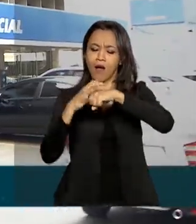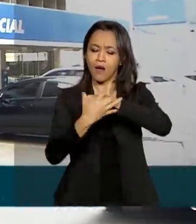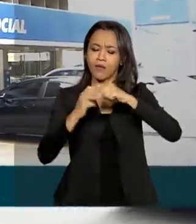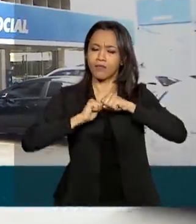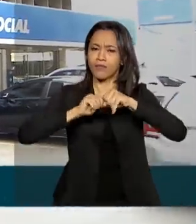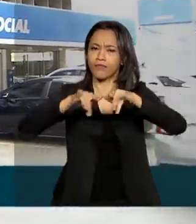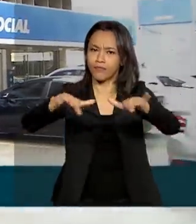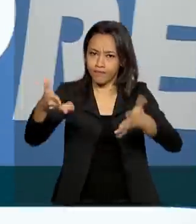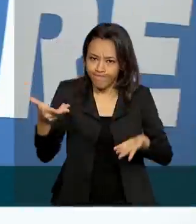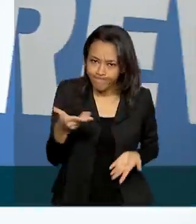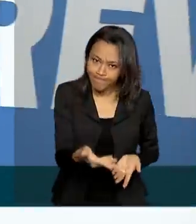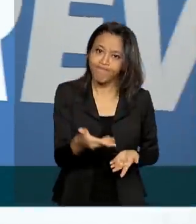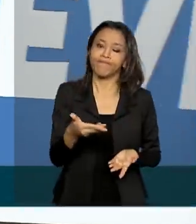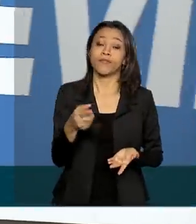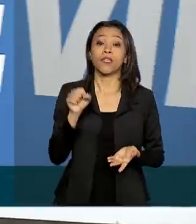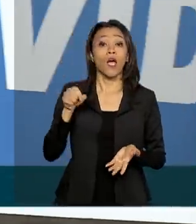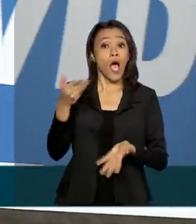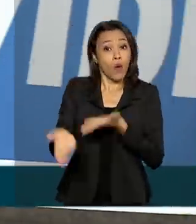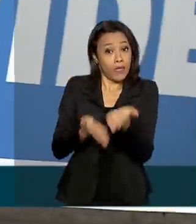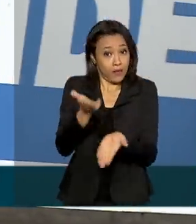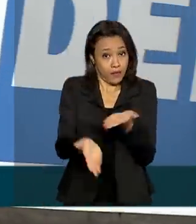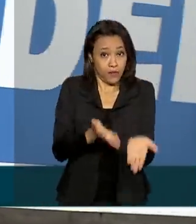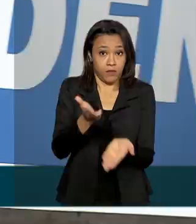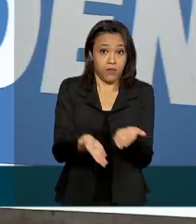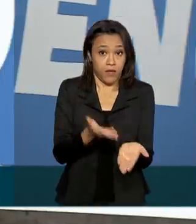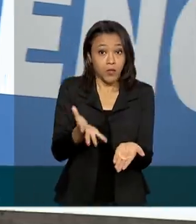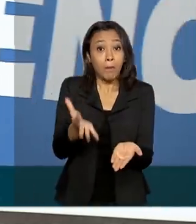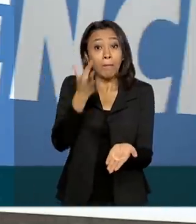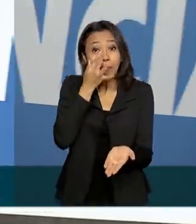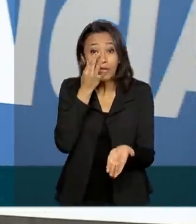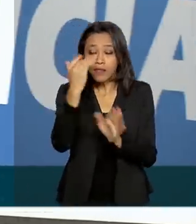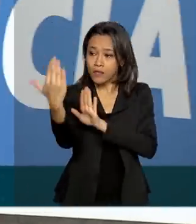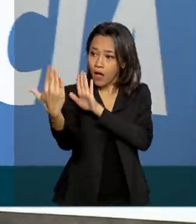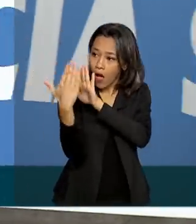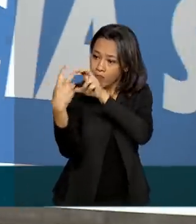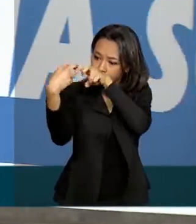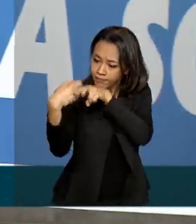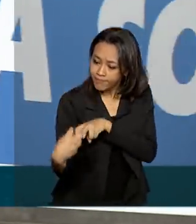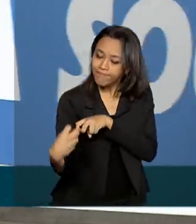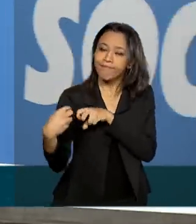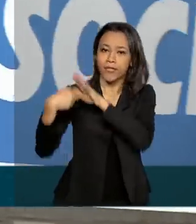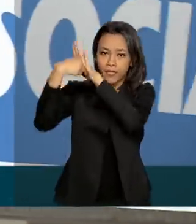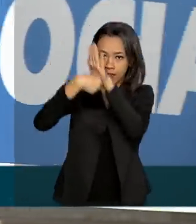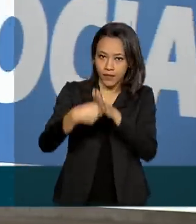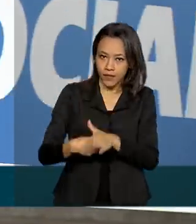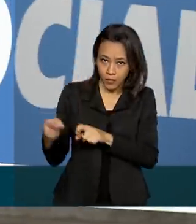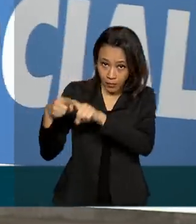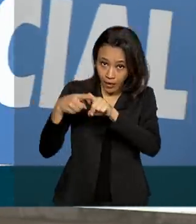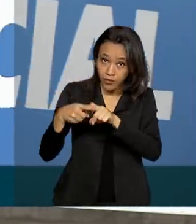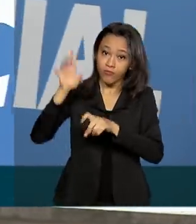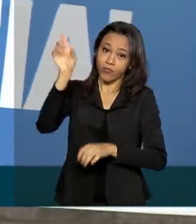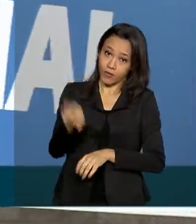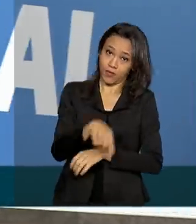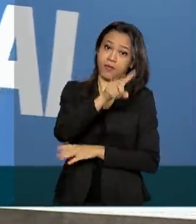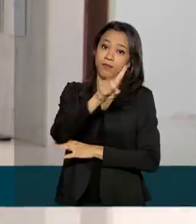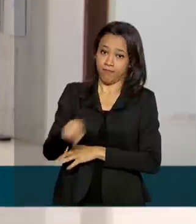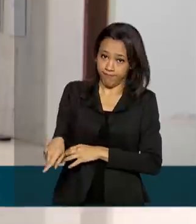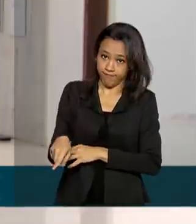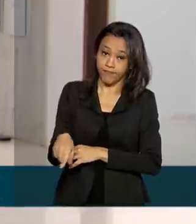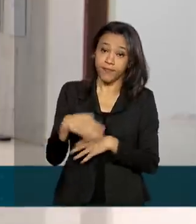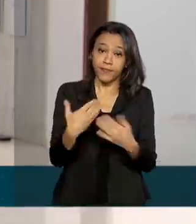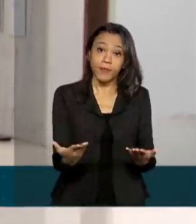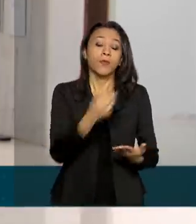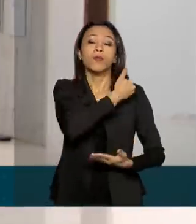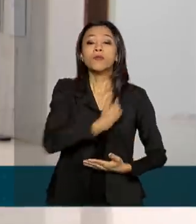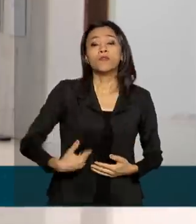Covid-19, os serviços de atendimento presencial e perícia médica federal foram suspensos. O